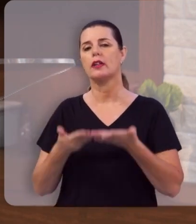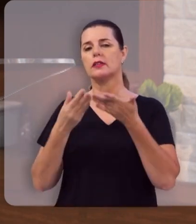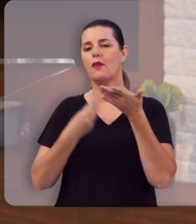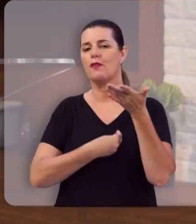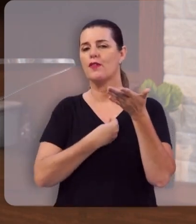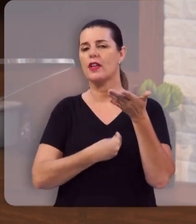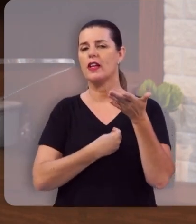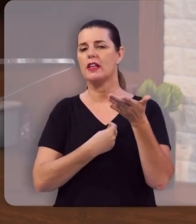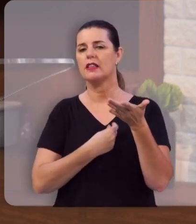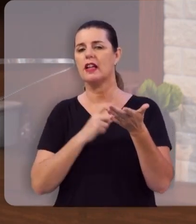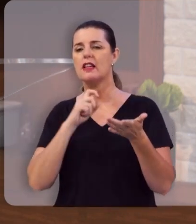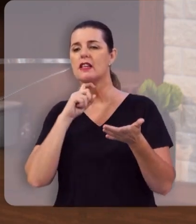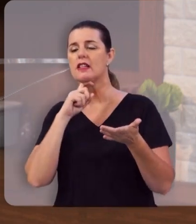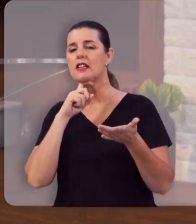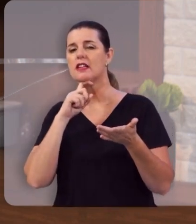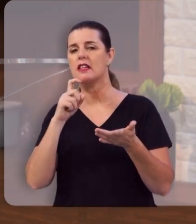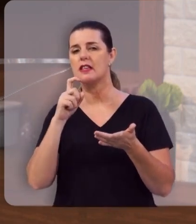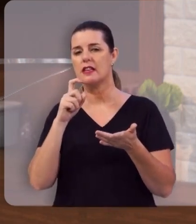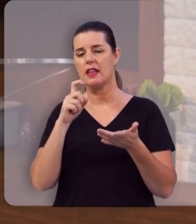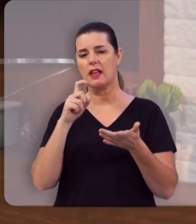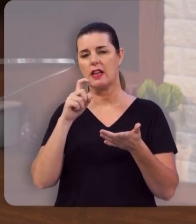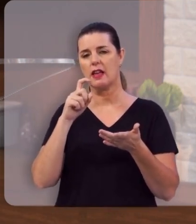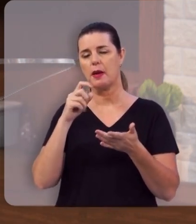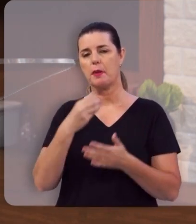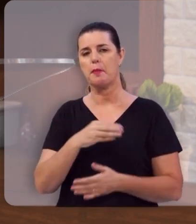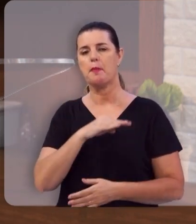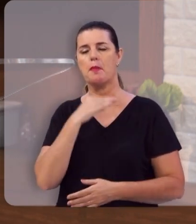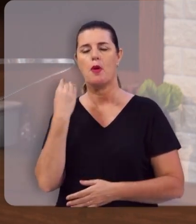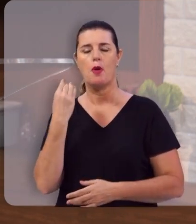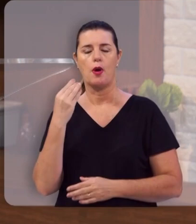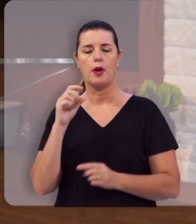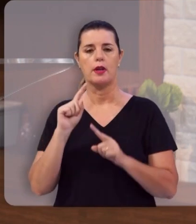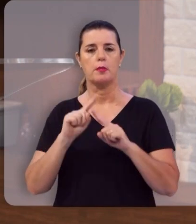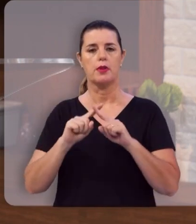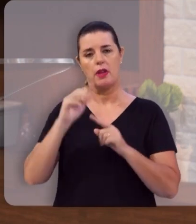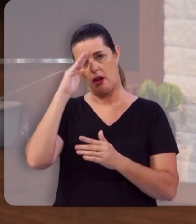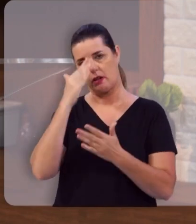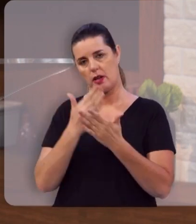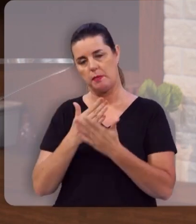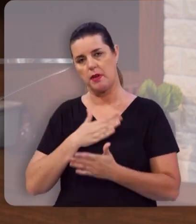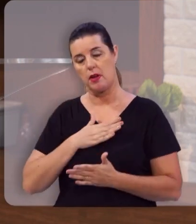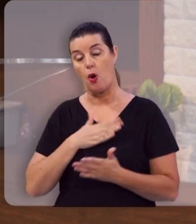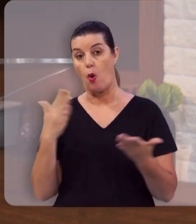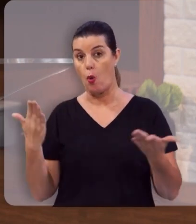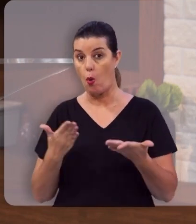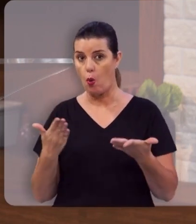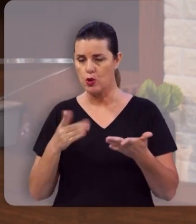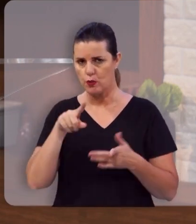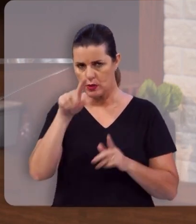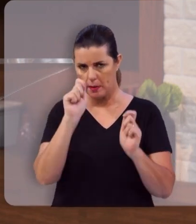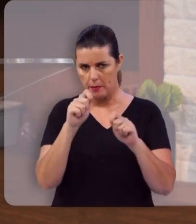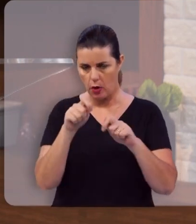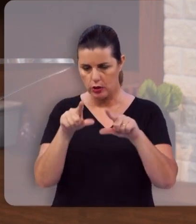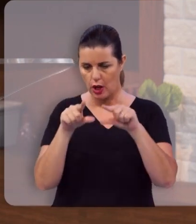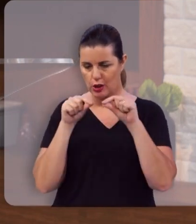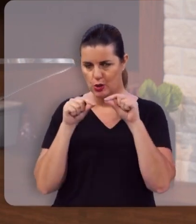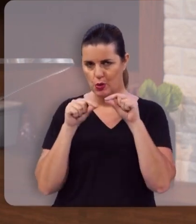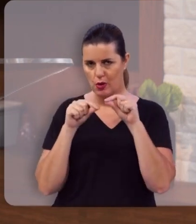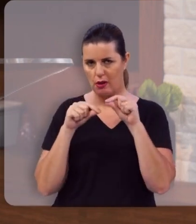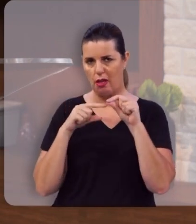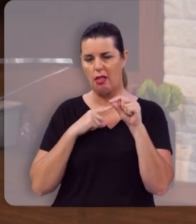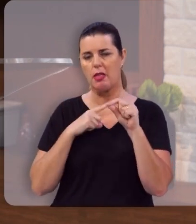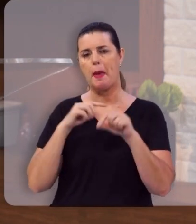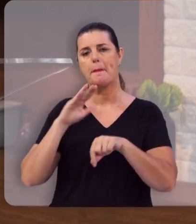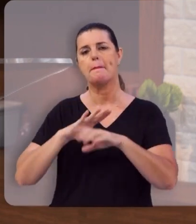vida, quem crer em mim nunca morrerá eternamente. Hoje você pode fazer essa escolha e tomar a mais